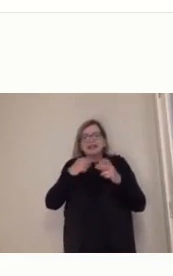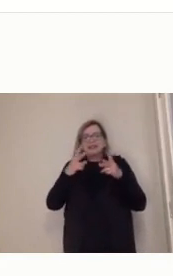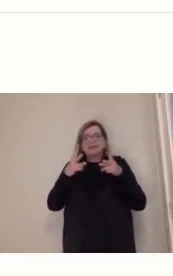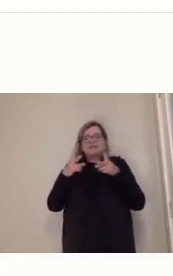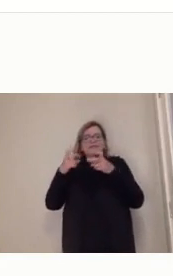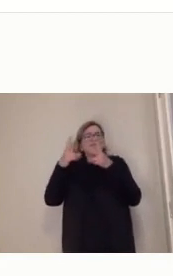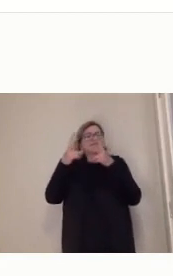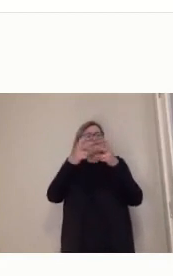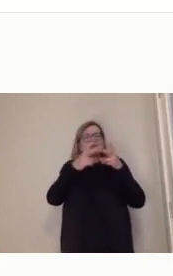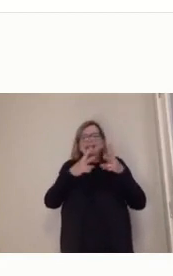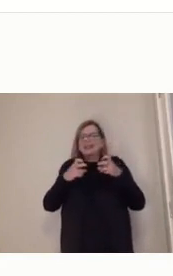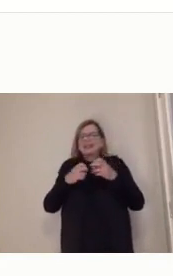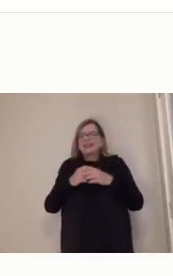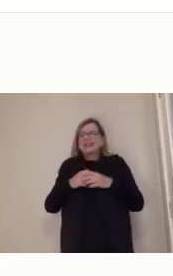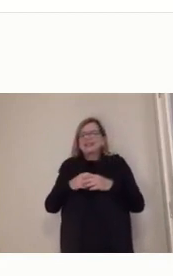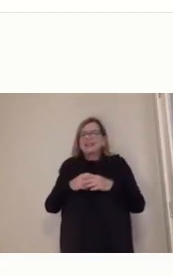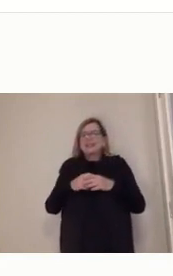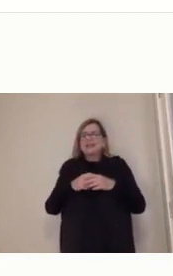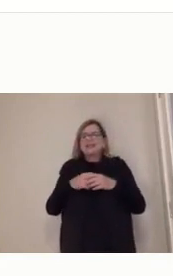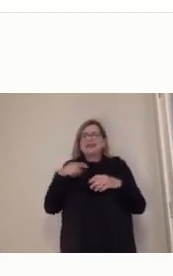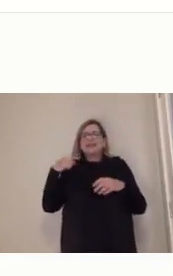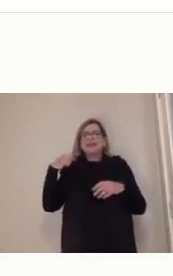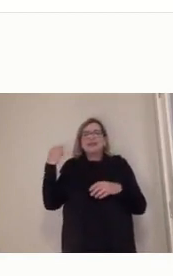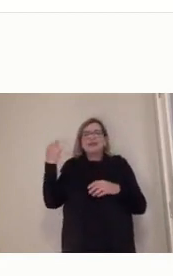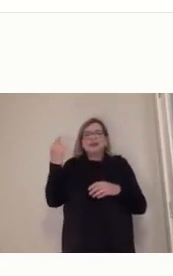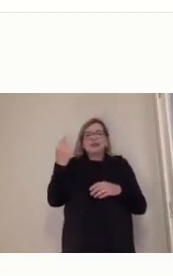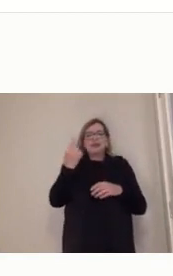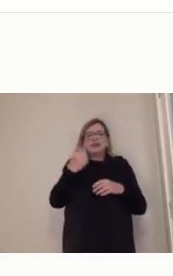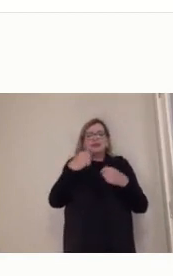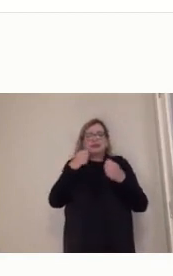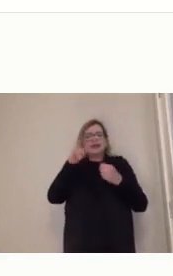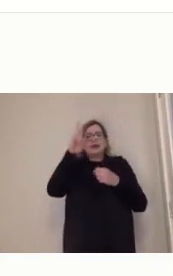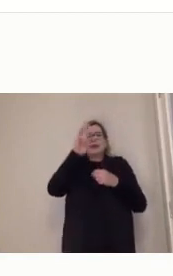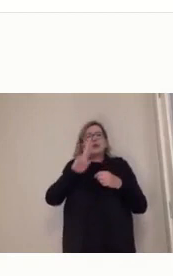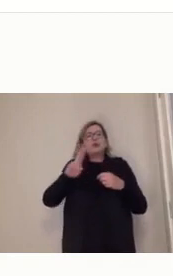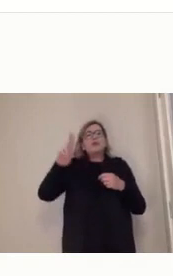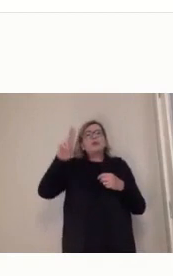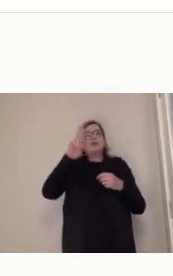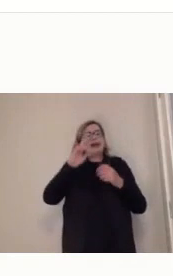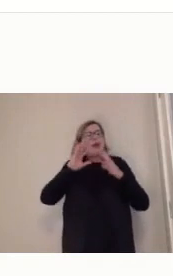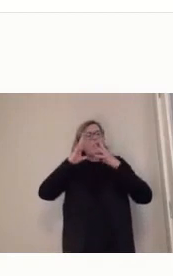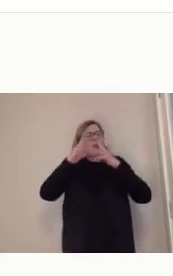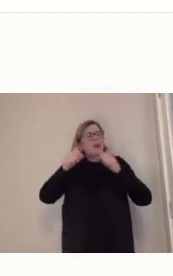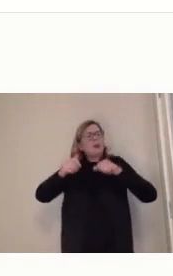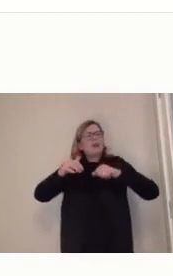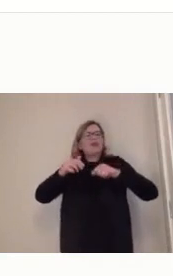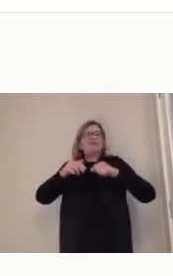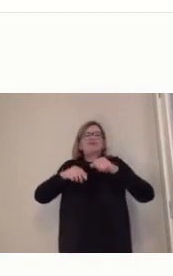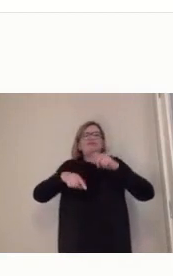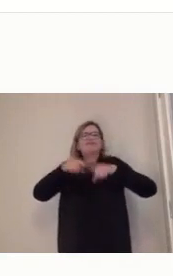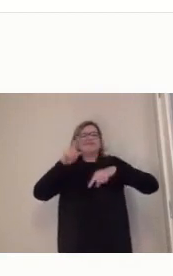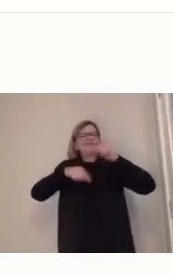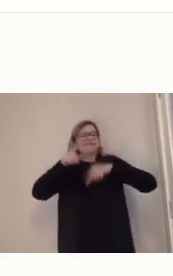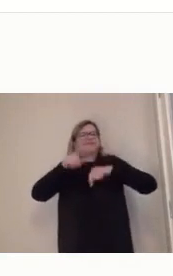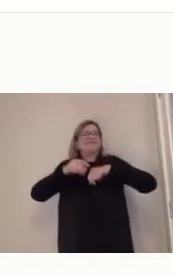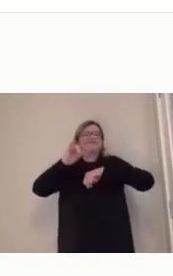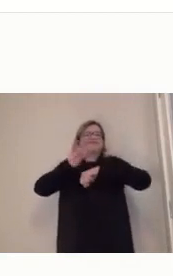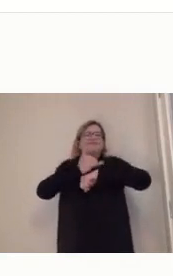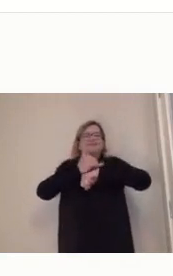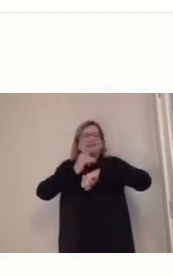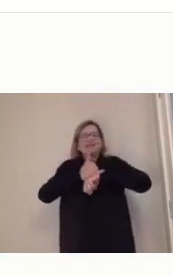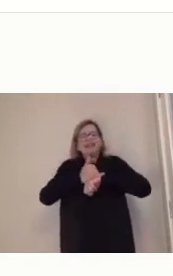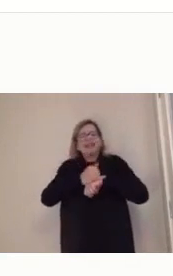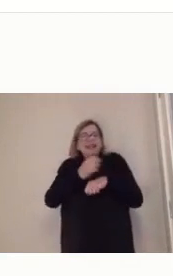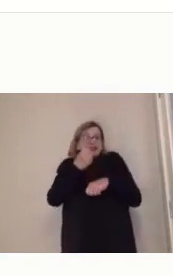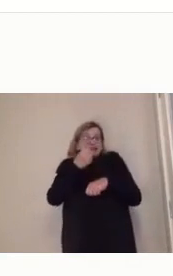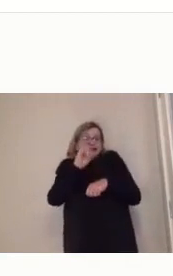usar essa correspondência também. Hoje a gente, hoje a gente viu, por exemplo, que as professoras vão lá levar